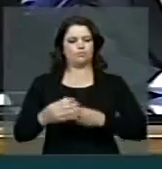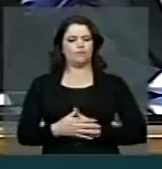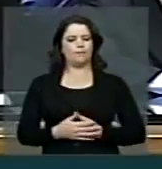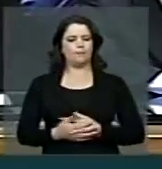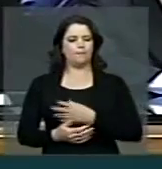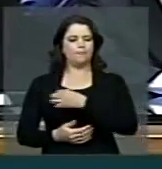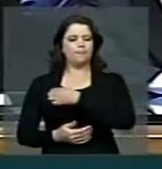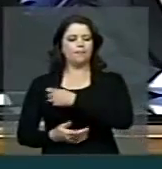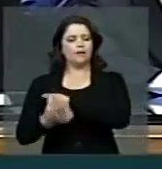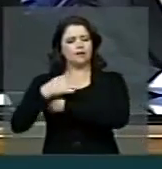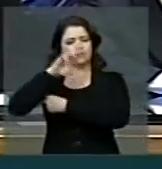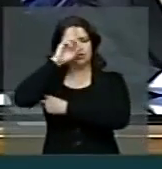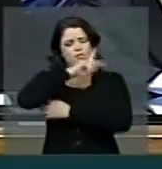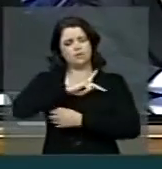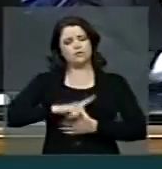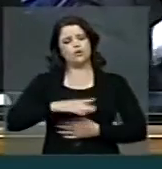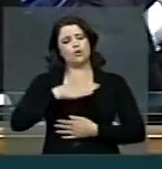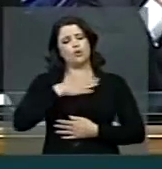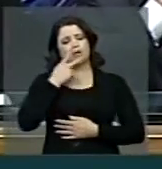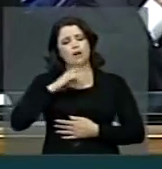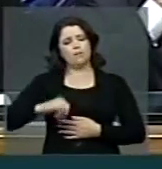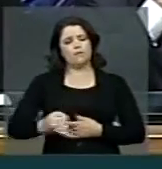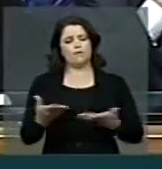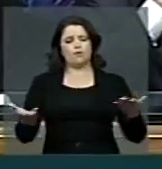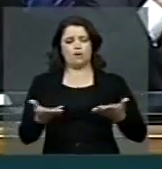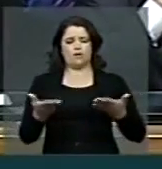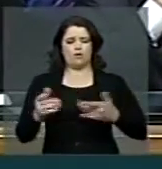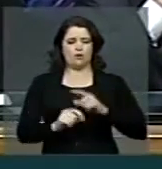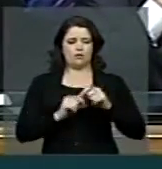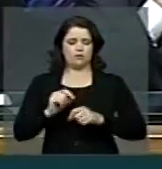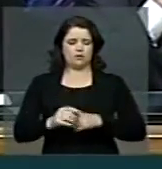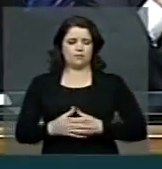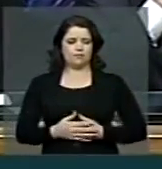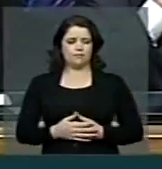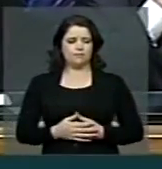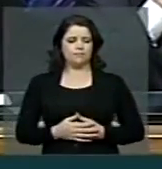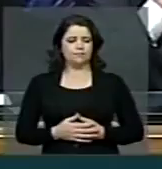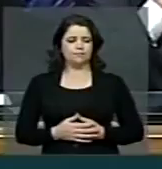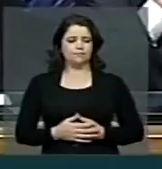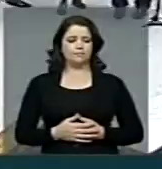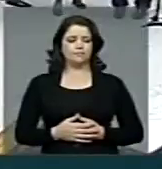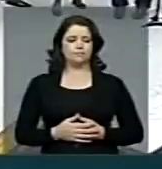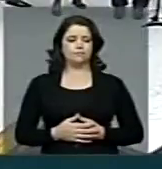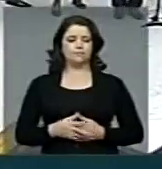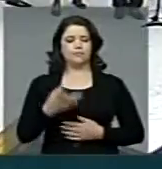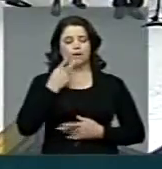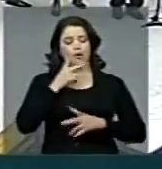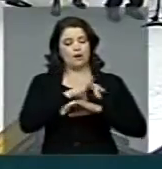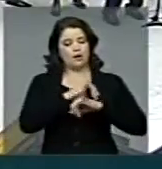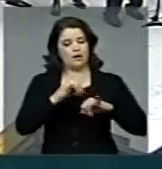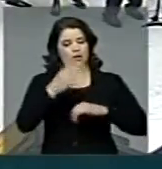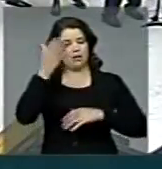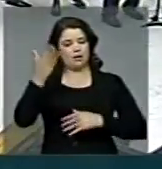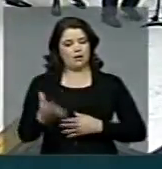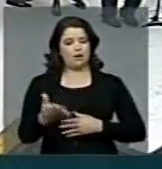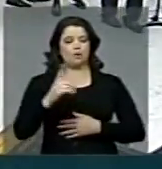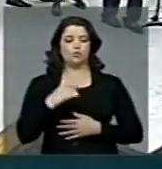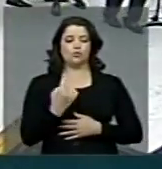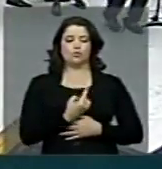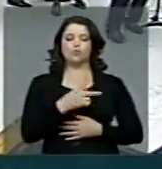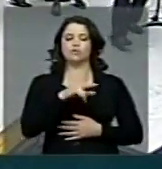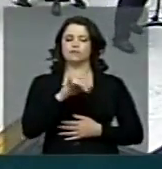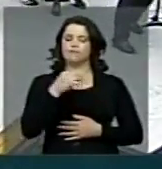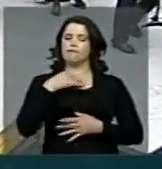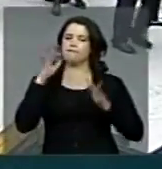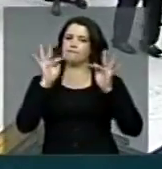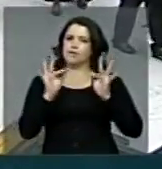Presidente, eu gostaria de aproveitar esse momento e dizer para a Vossa Excelência que nós estamos muito